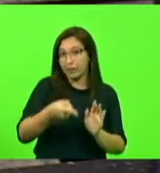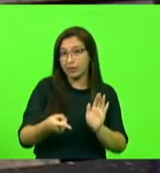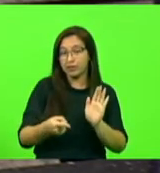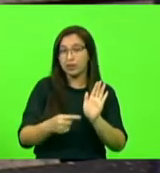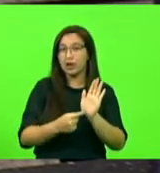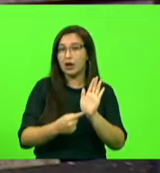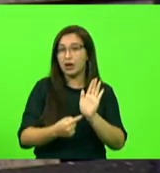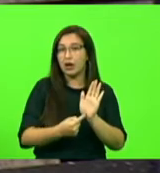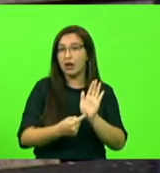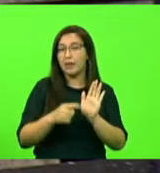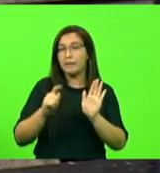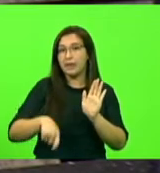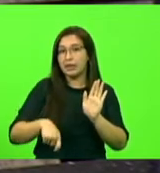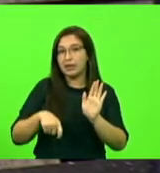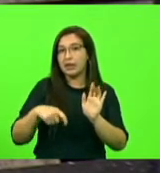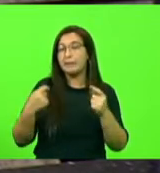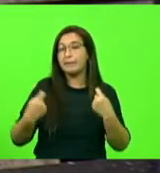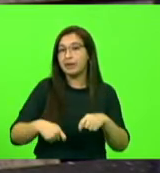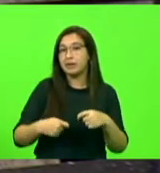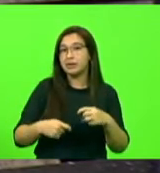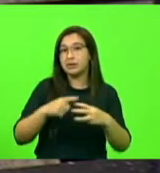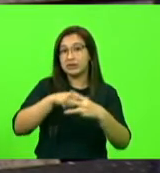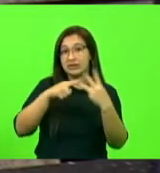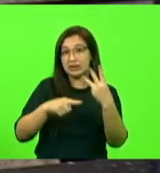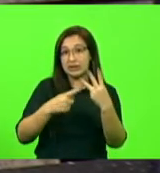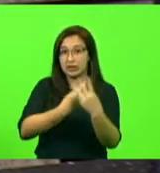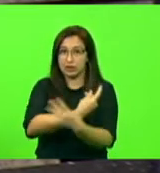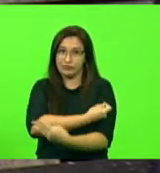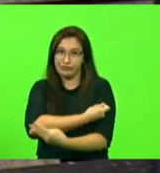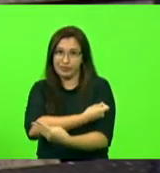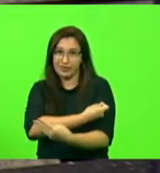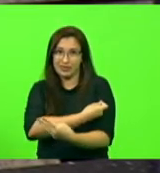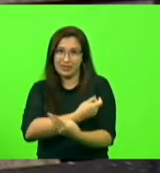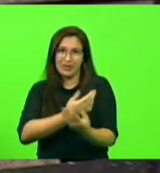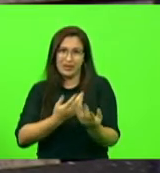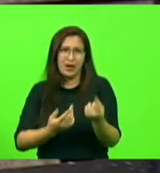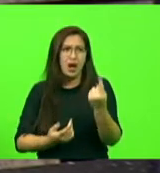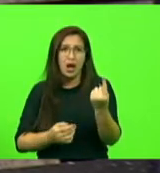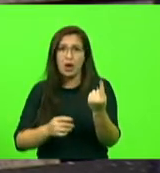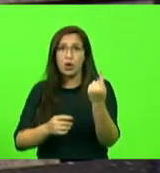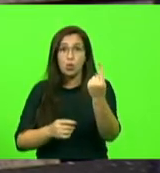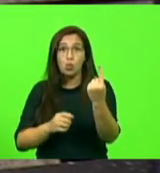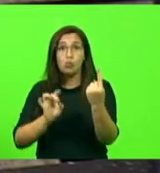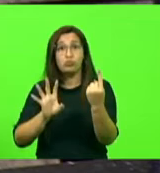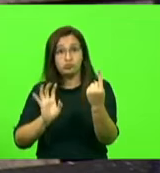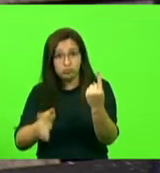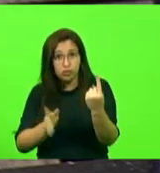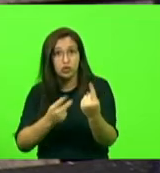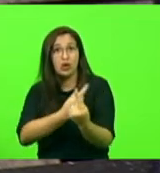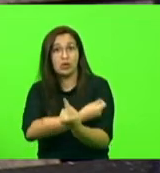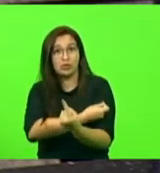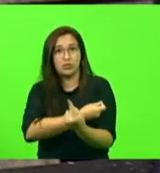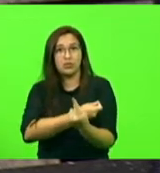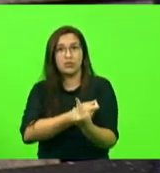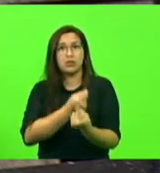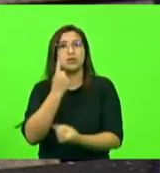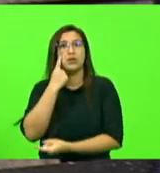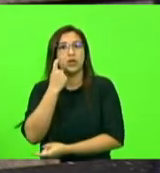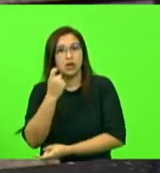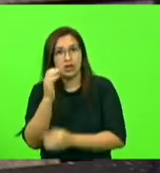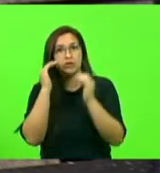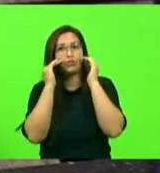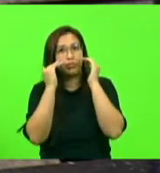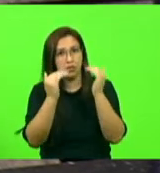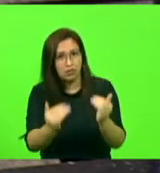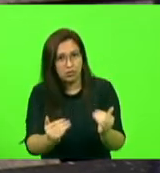duas ou três, não me recordo. Mas uma, e ele já se mostrou interessado em fazer, ou seja, daqui a dois